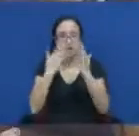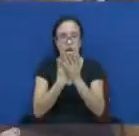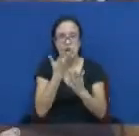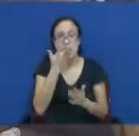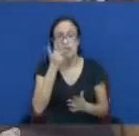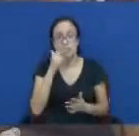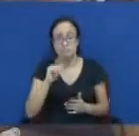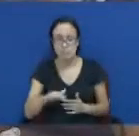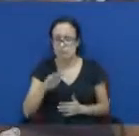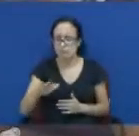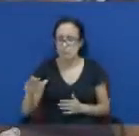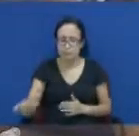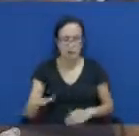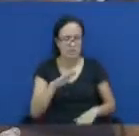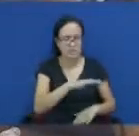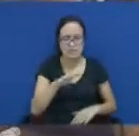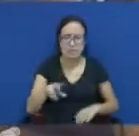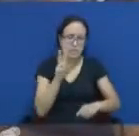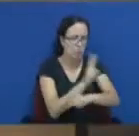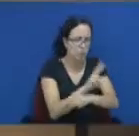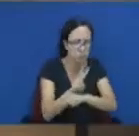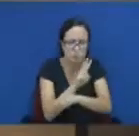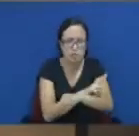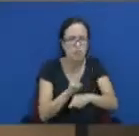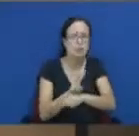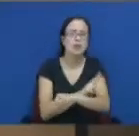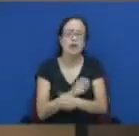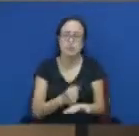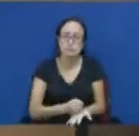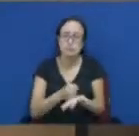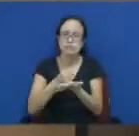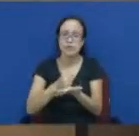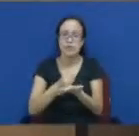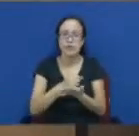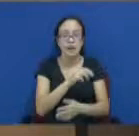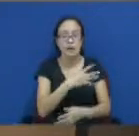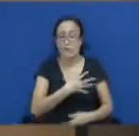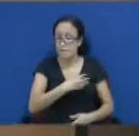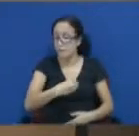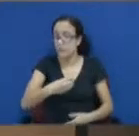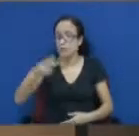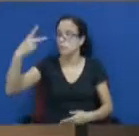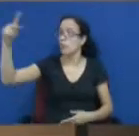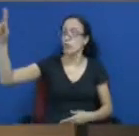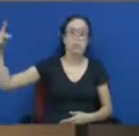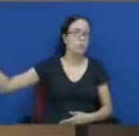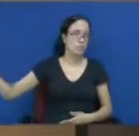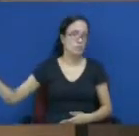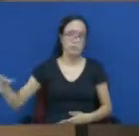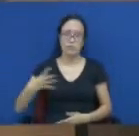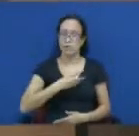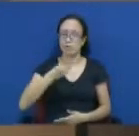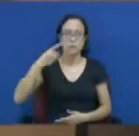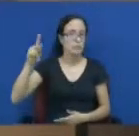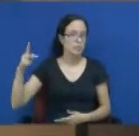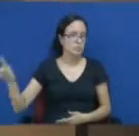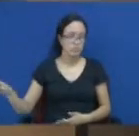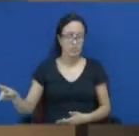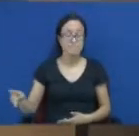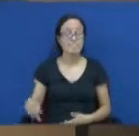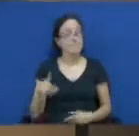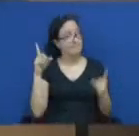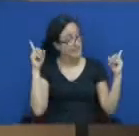responsabilidade com as crianças, de outras pessoas, nem sendo nossos filhos, né? Difícil, uma